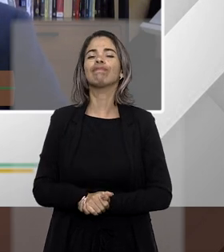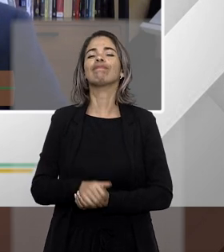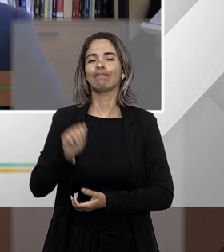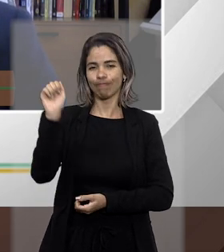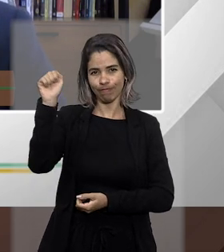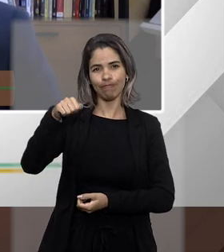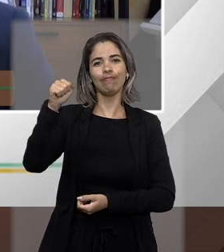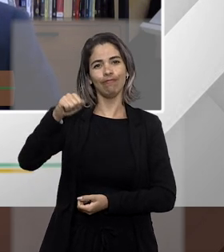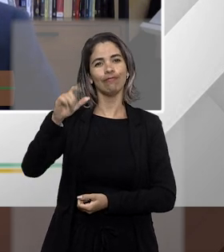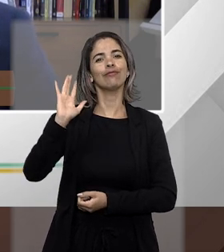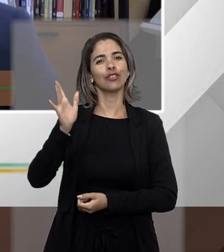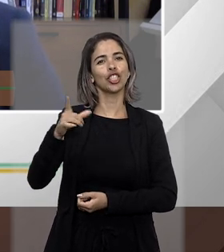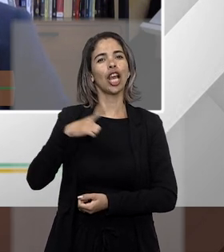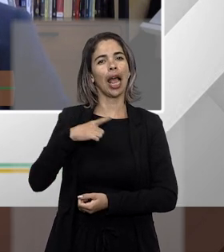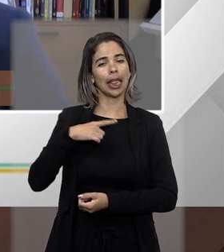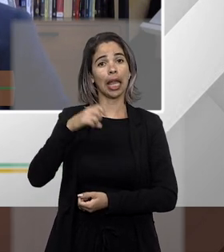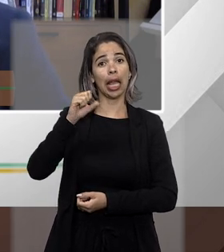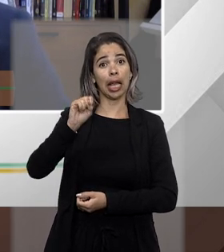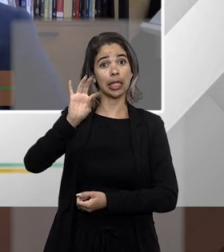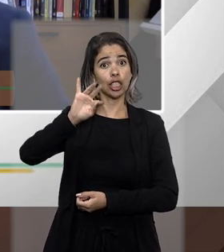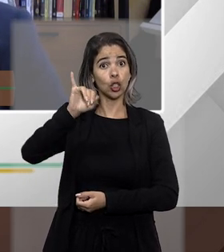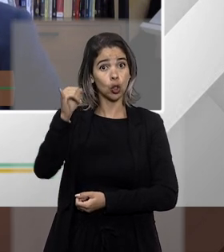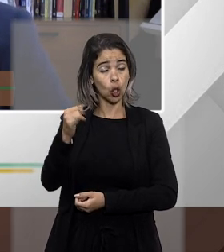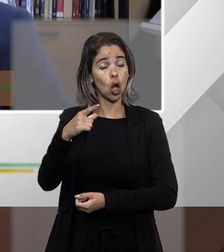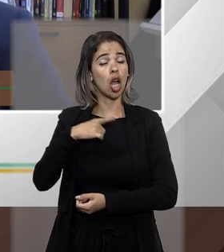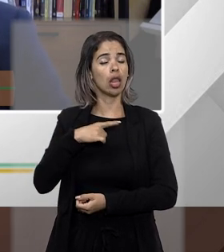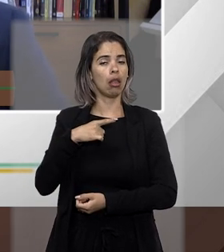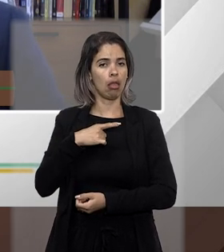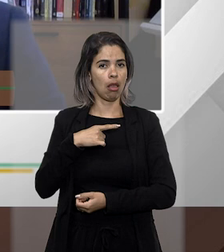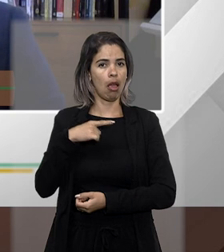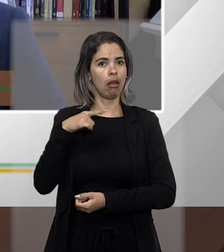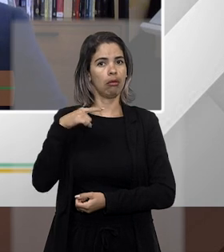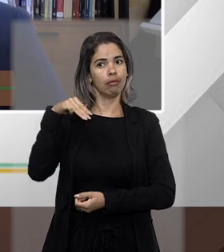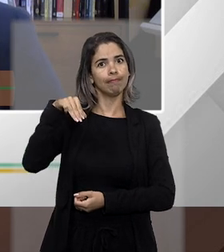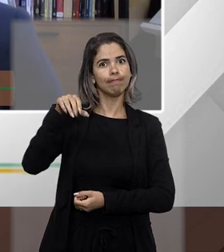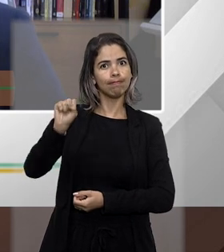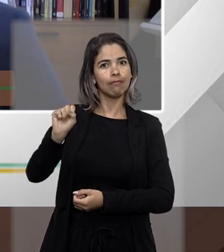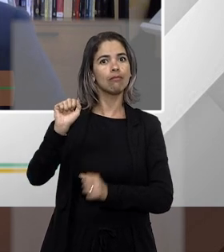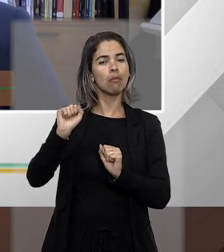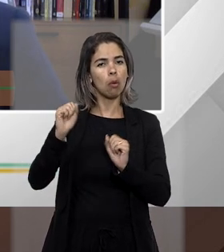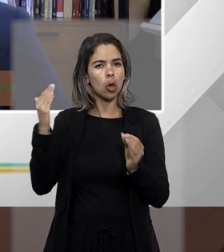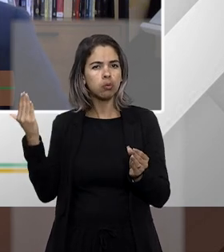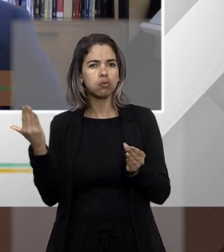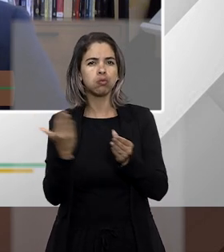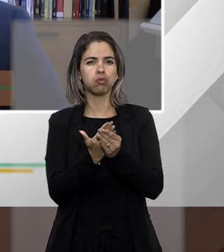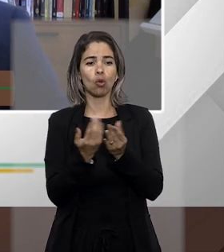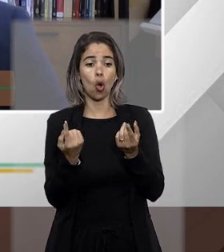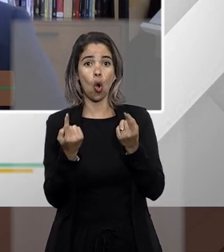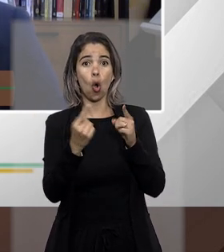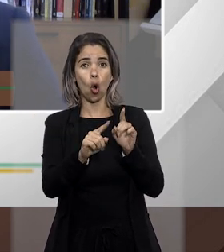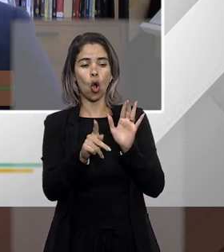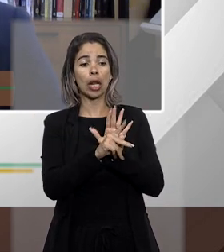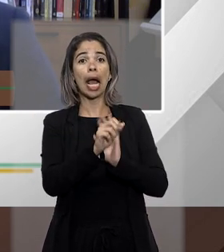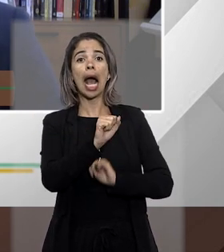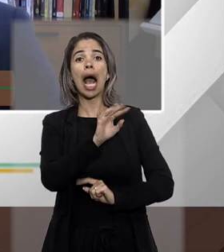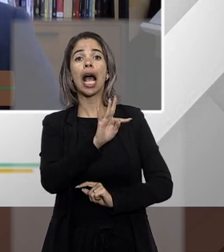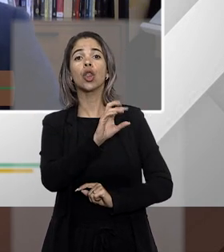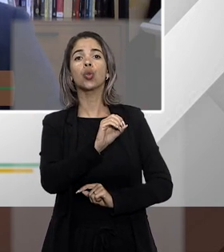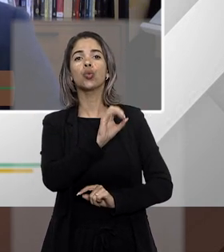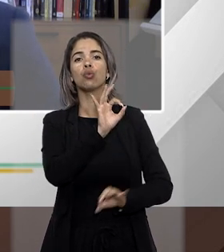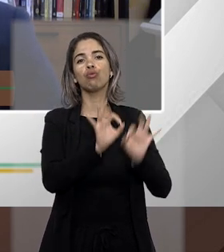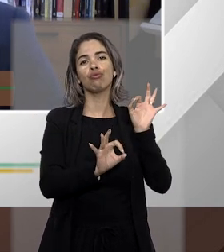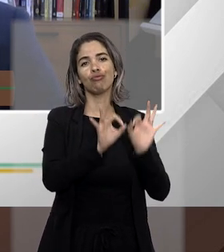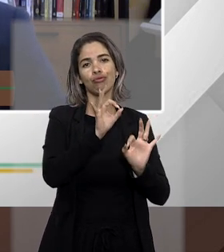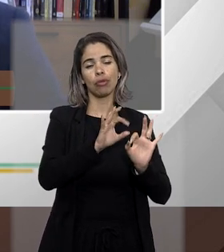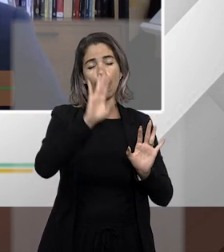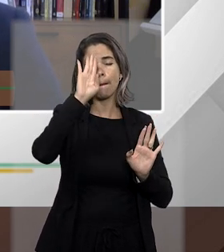então o mandado de segurança ele pode ser impetrado contra ato judicial principalmente atos de legalidade